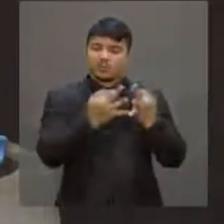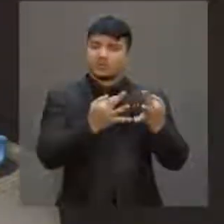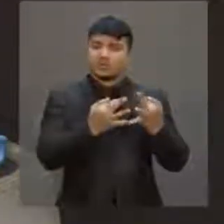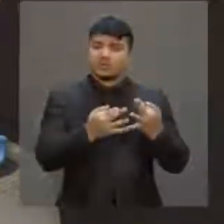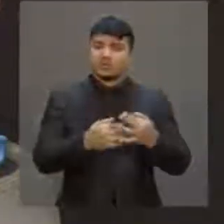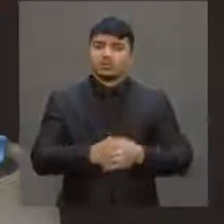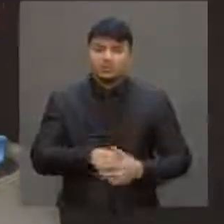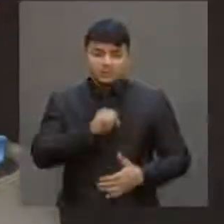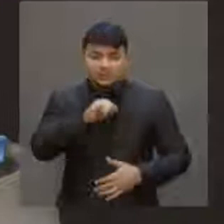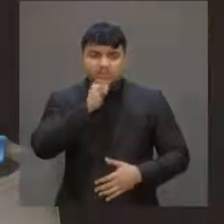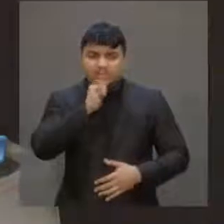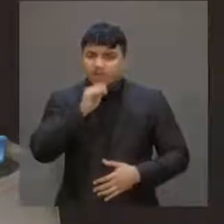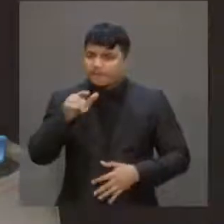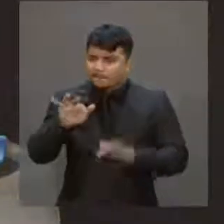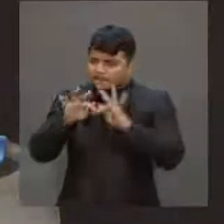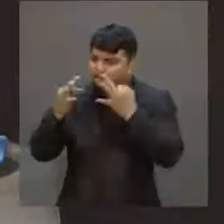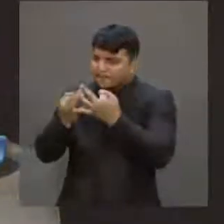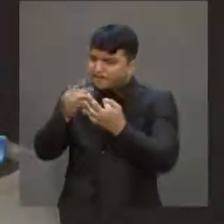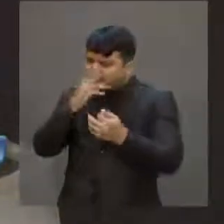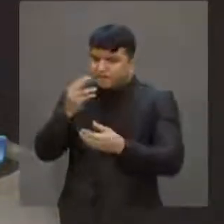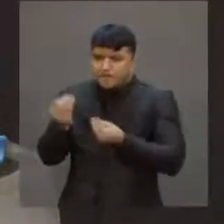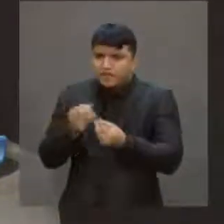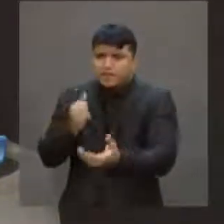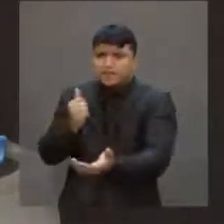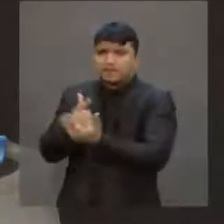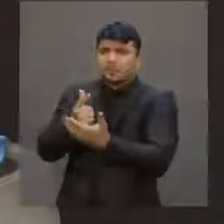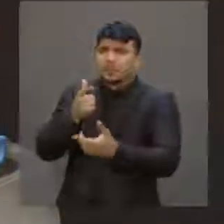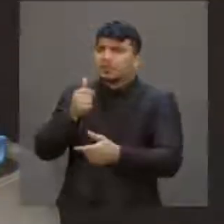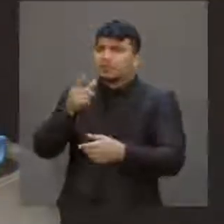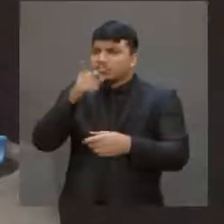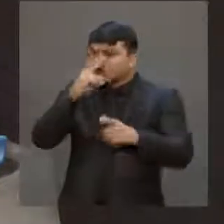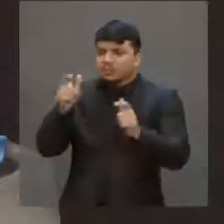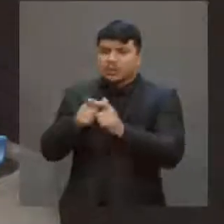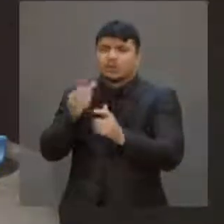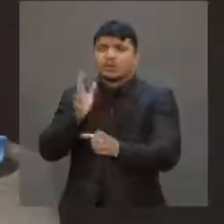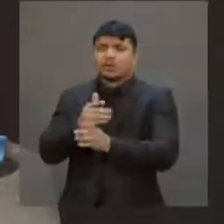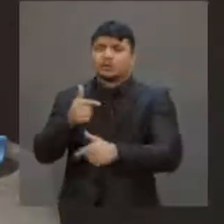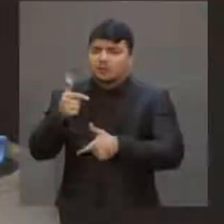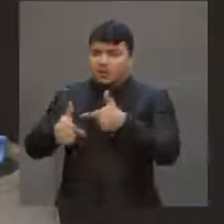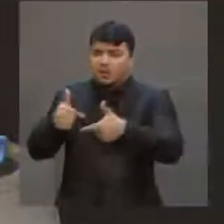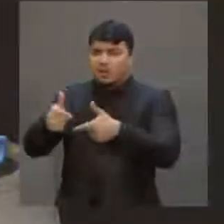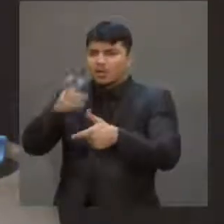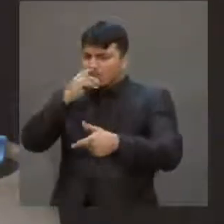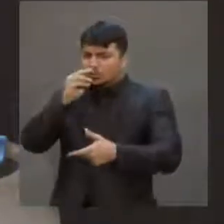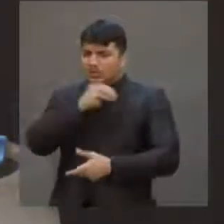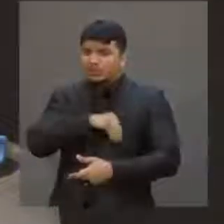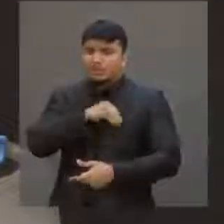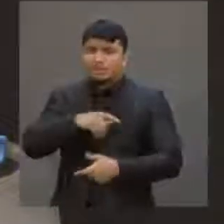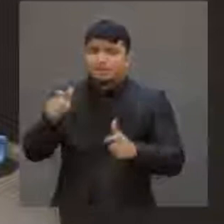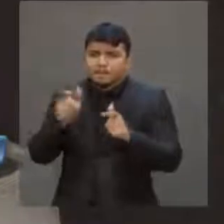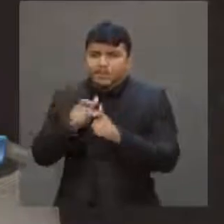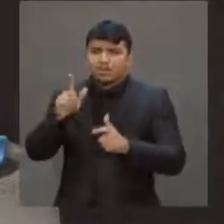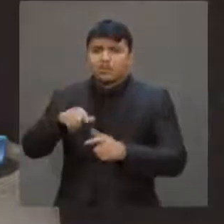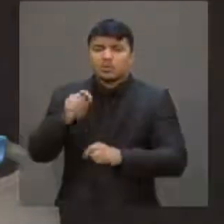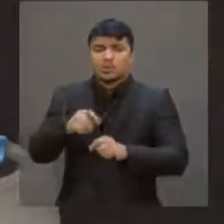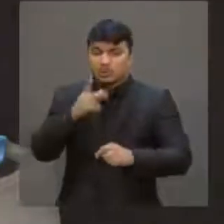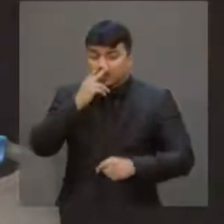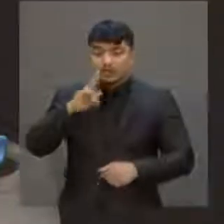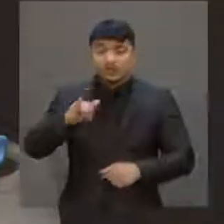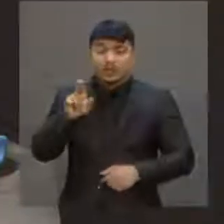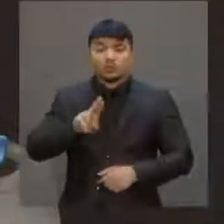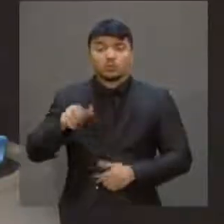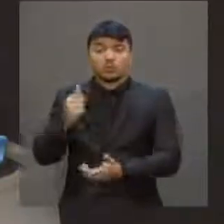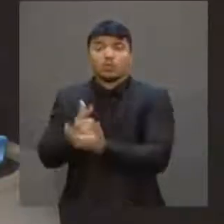Se aquela família, portanto, tem menor capacidade aquisitiva, porque perdeu o posto de trabalho, porque o posto de trabalho remunera menos, ela vai consumir menos,